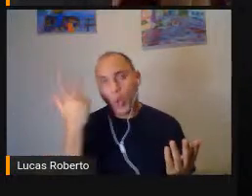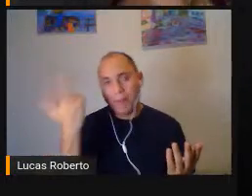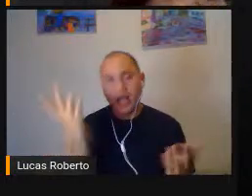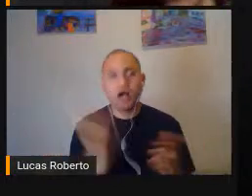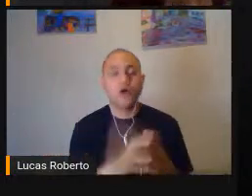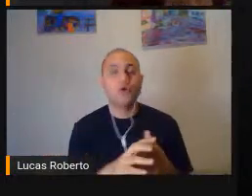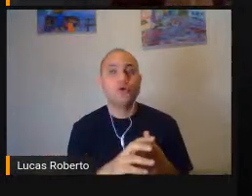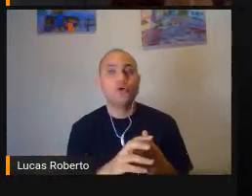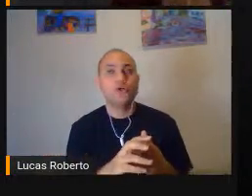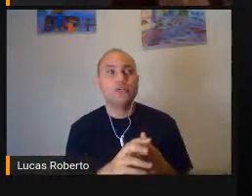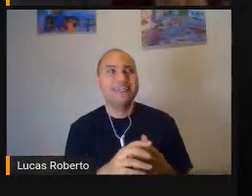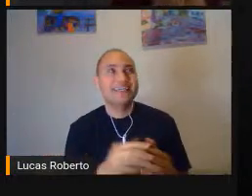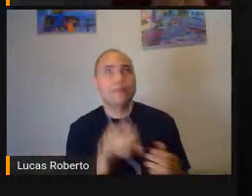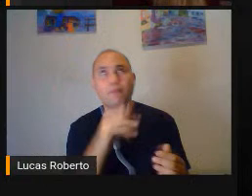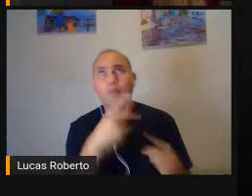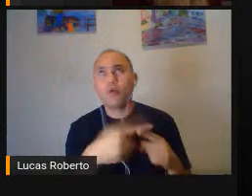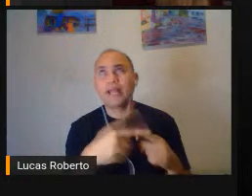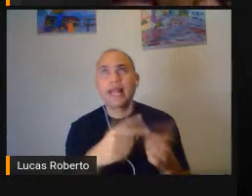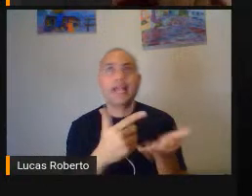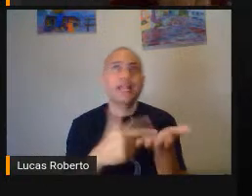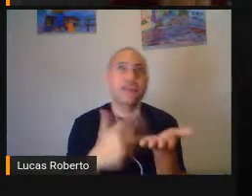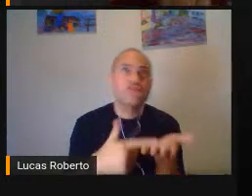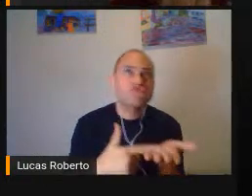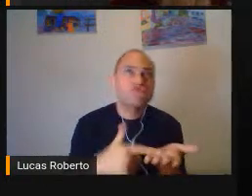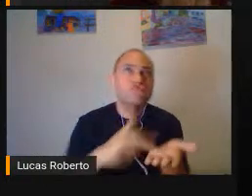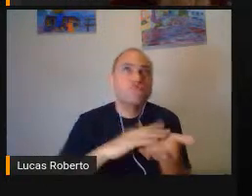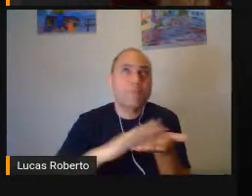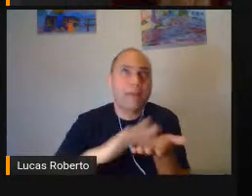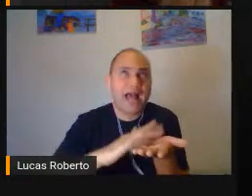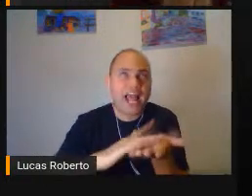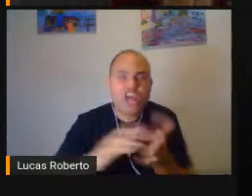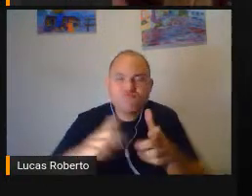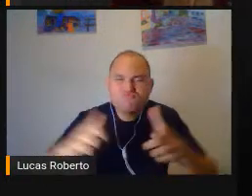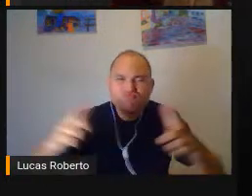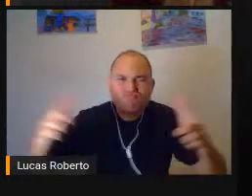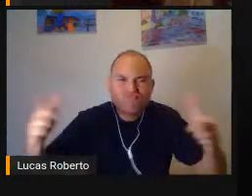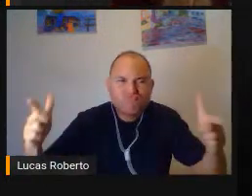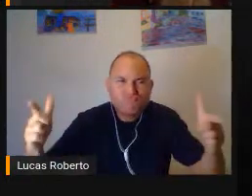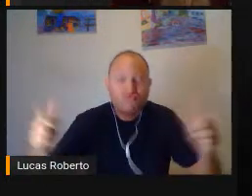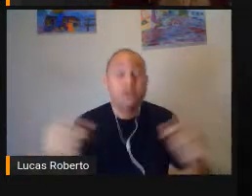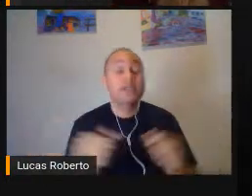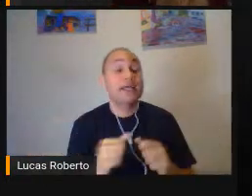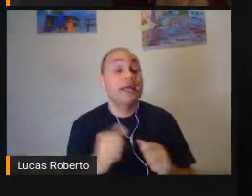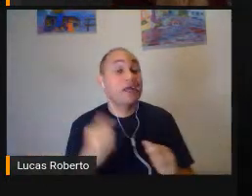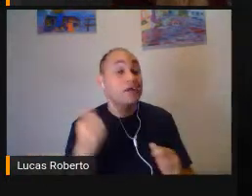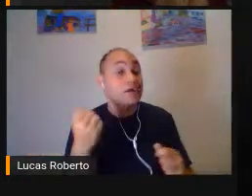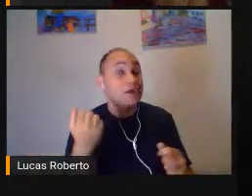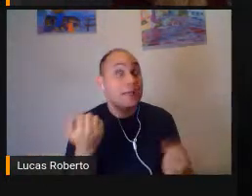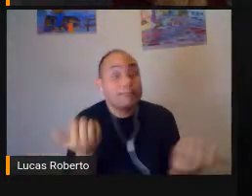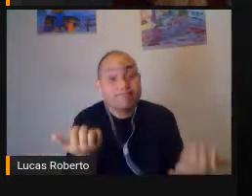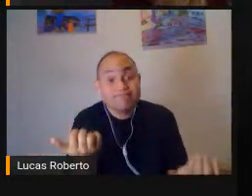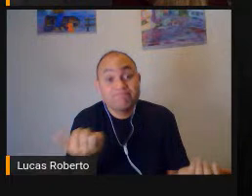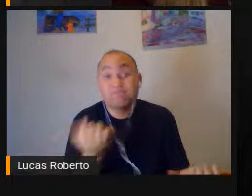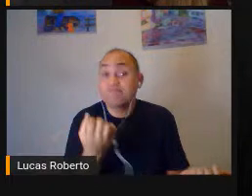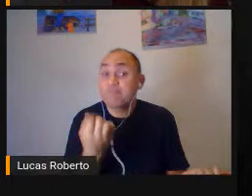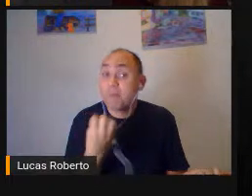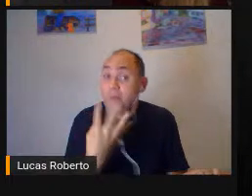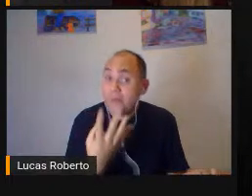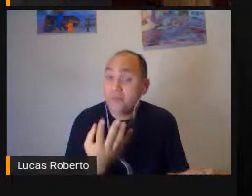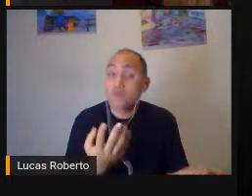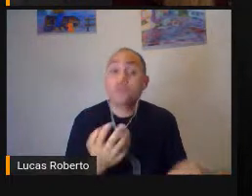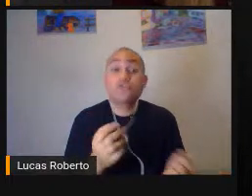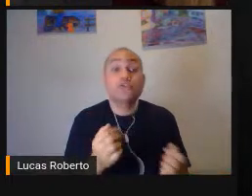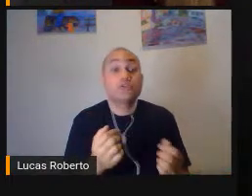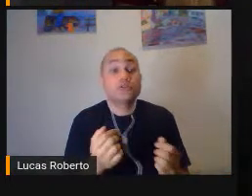É muito difícil De ser acessado De ser adquirido É comum Que as pessoas Na vida adulta Optem por utilizar Muito só Dos leitores de